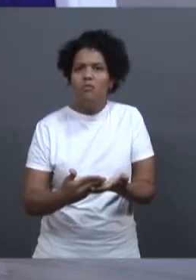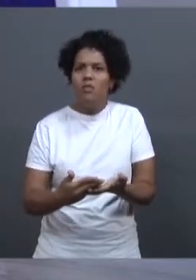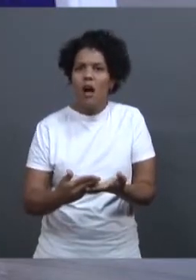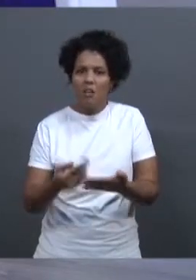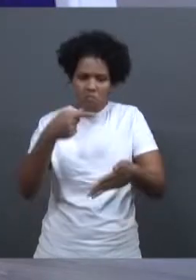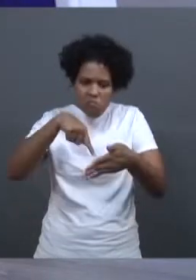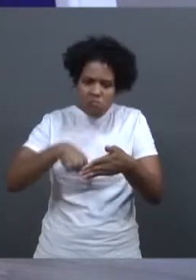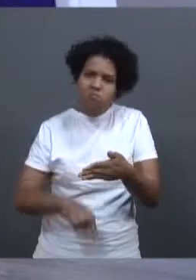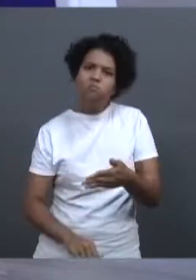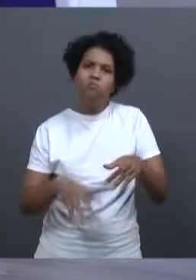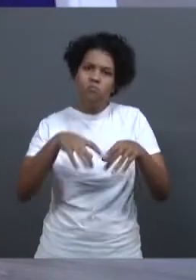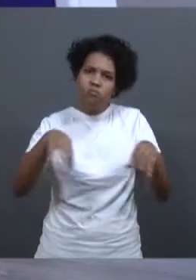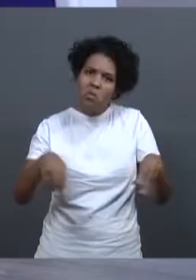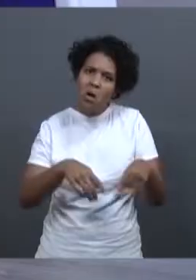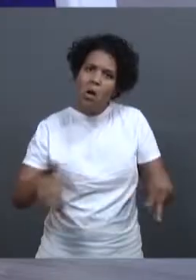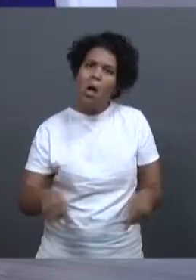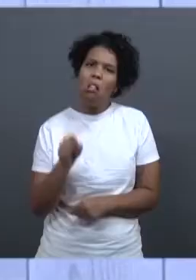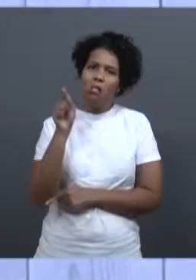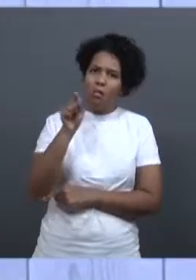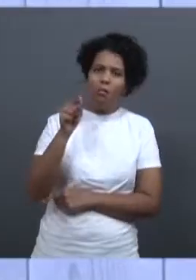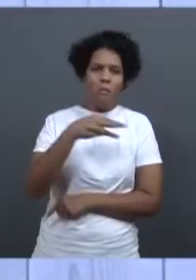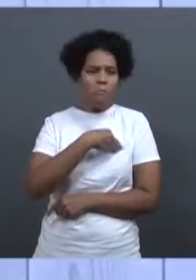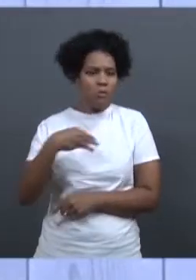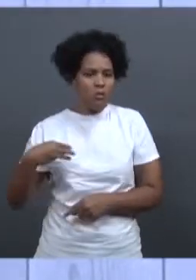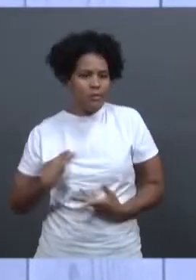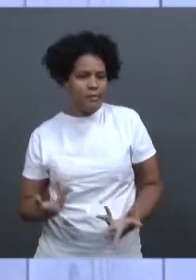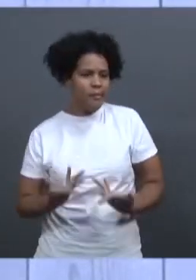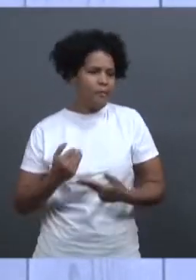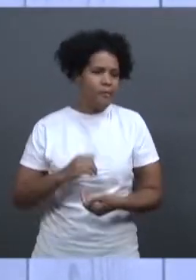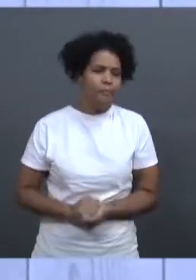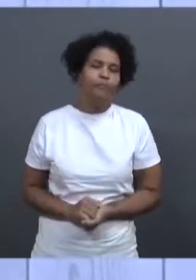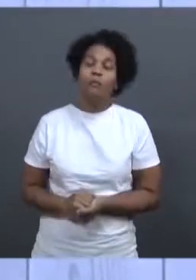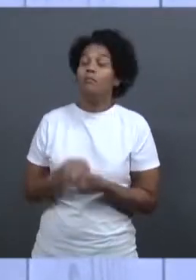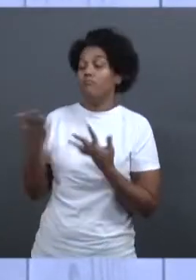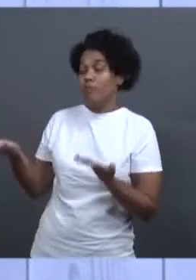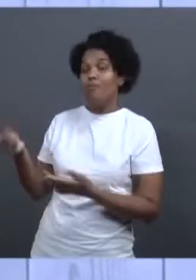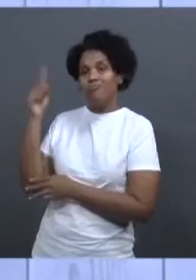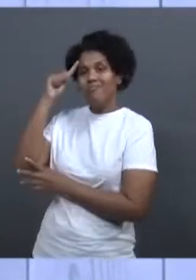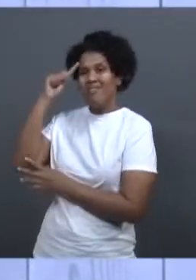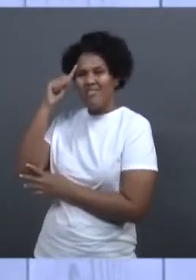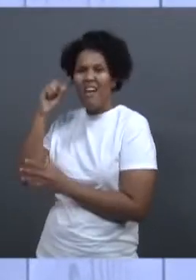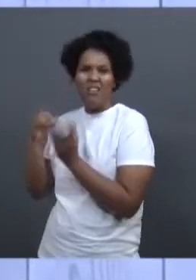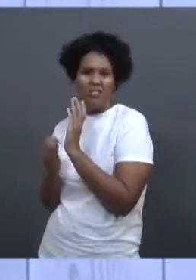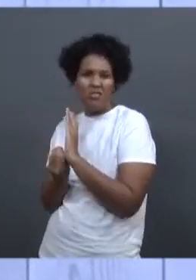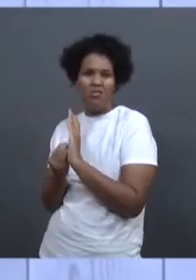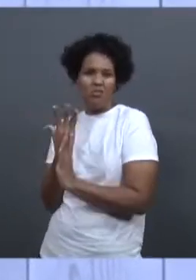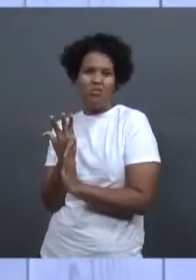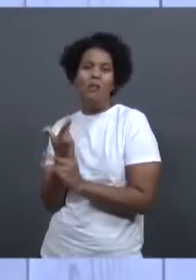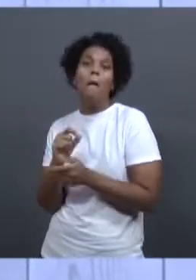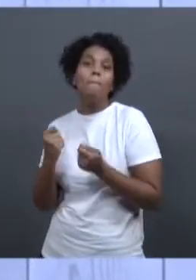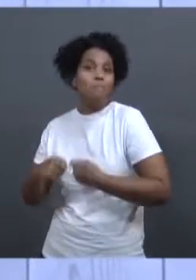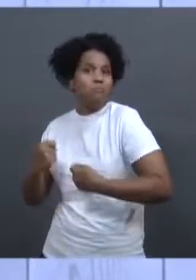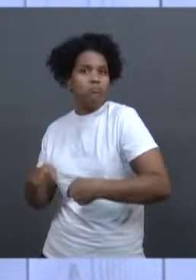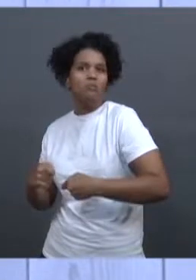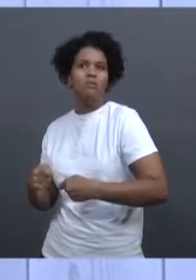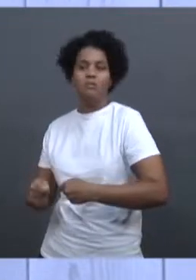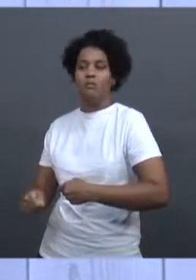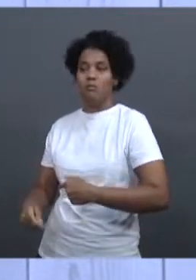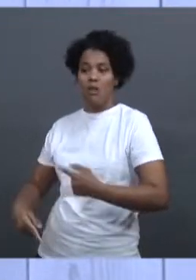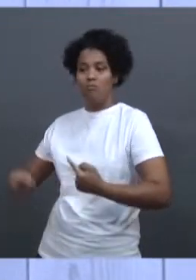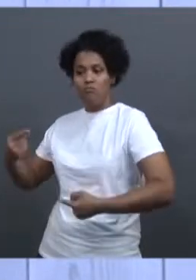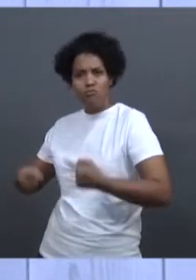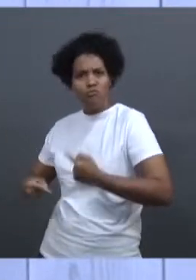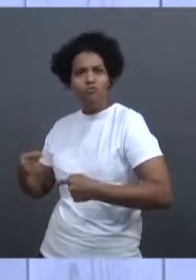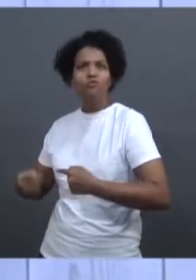justamente em Mariana. Então, essa ideia de sustentabilidade, ela precisa ser rediscutida, porque, ao final,